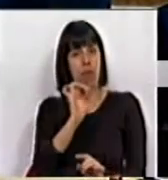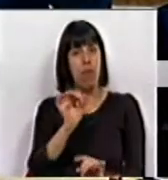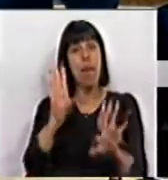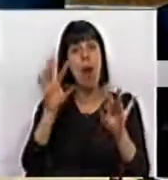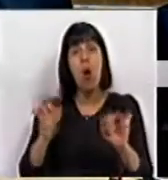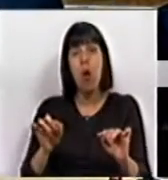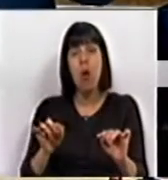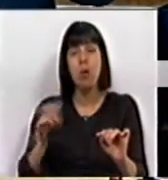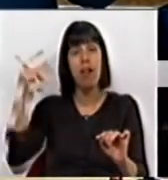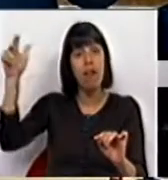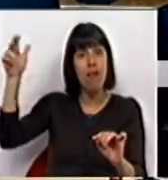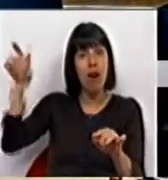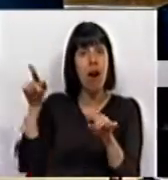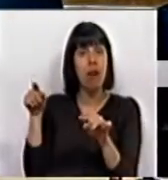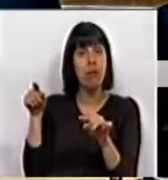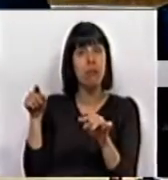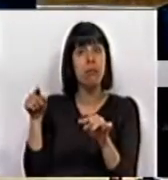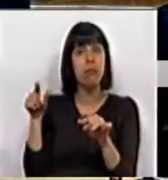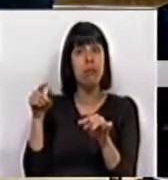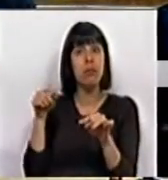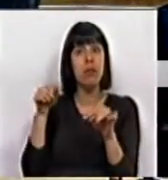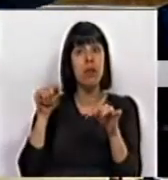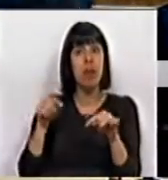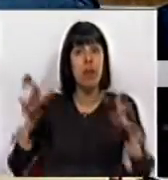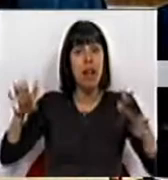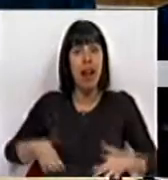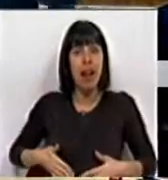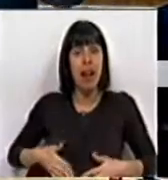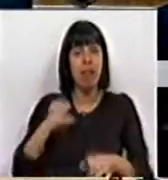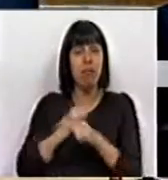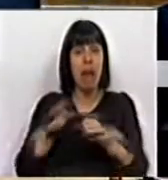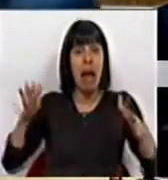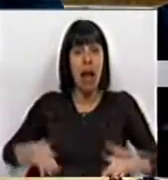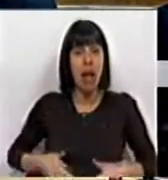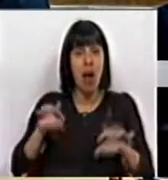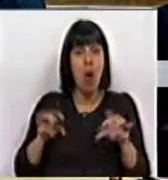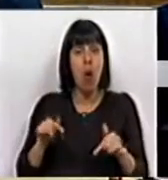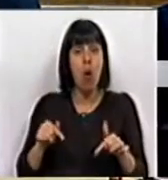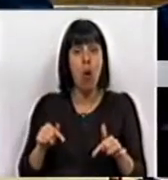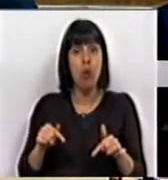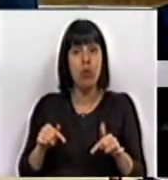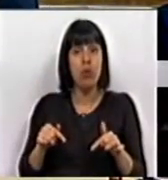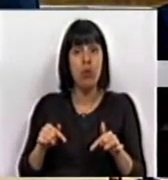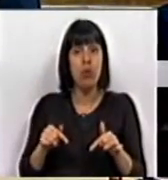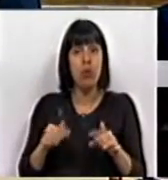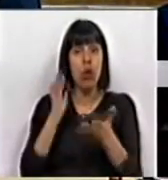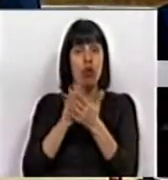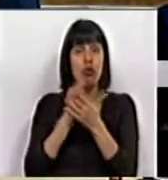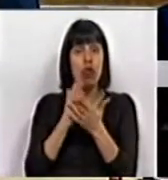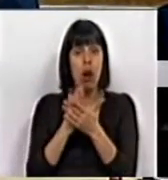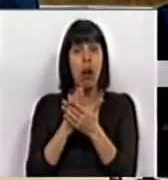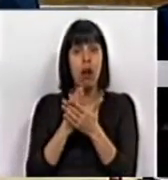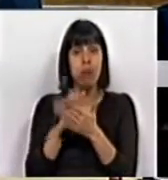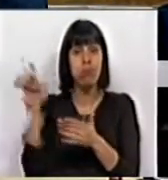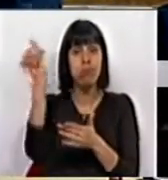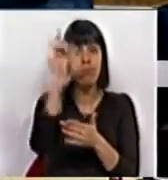Mas hoje, lá fora, aqueles que hoje estão em greve, os trabalhadores das escolas,